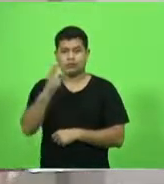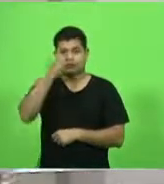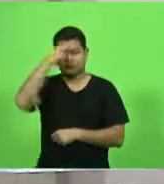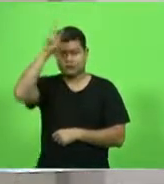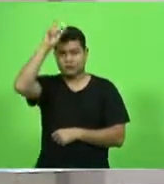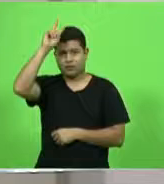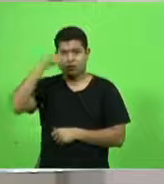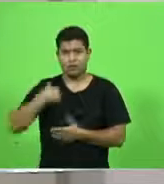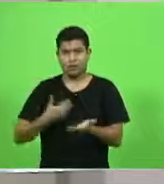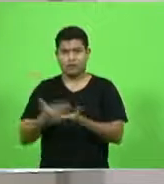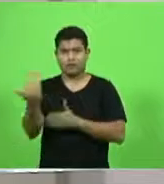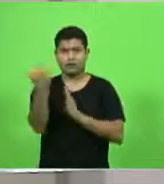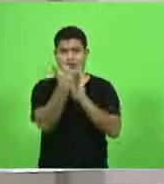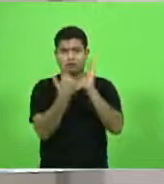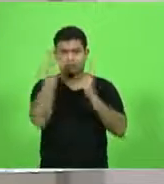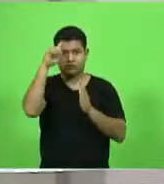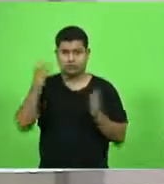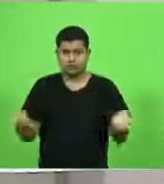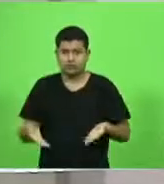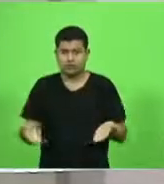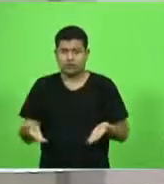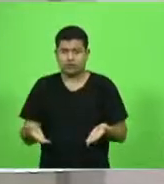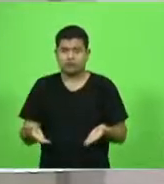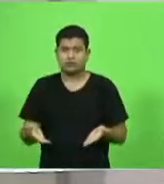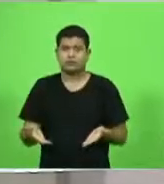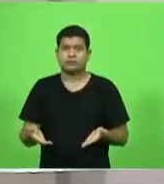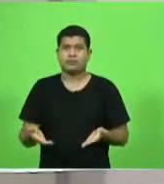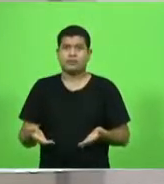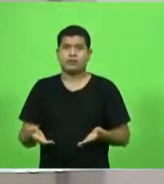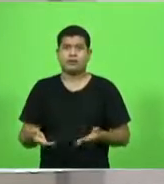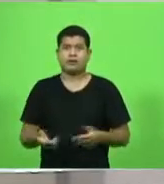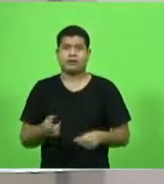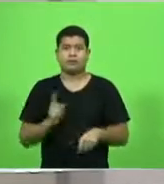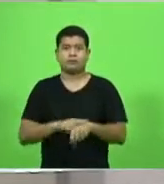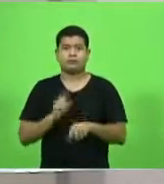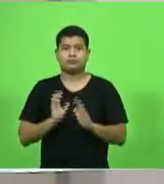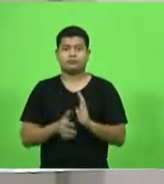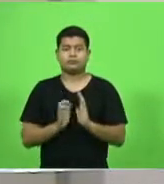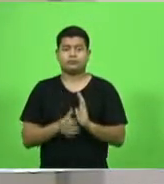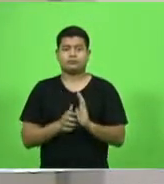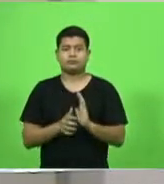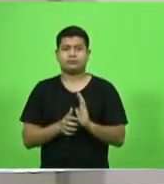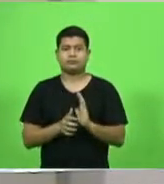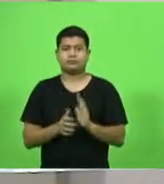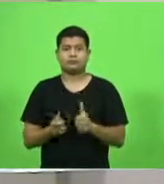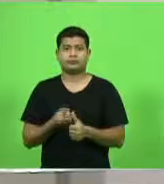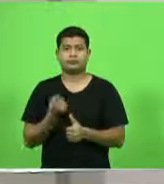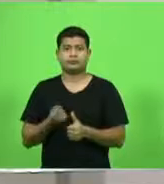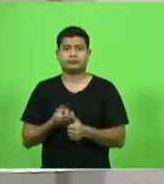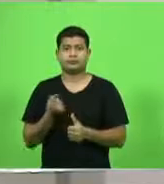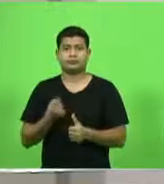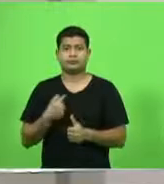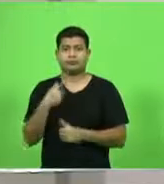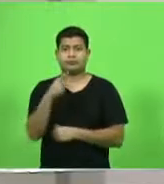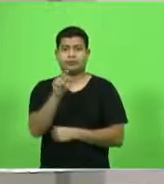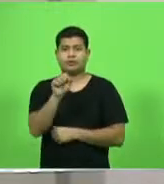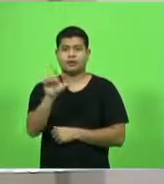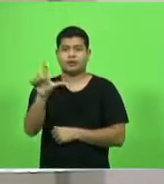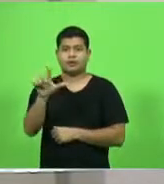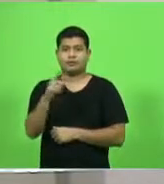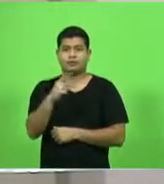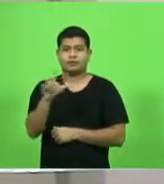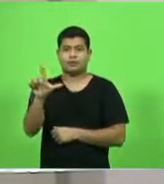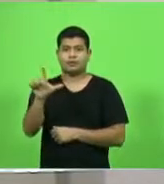tem que entrar na ordem do dia, no horário dos partidos. O primeiro horário é do bloco PSLPL.